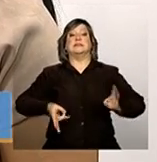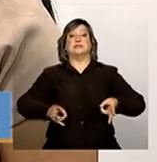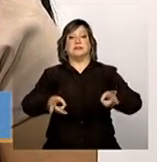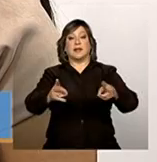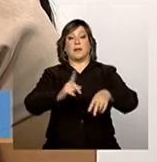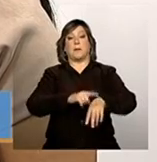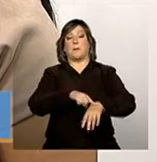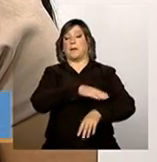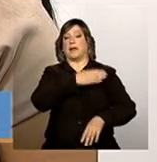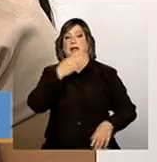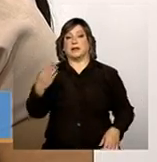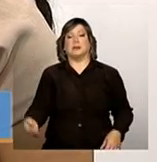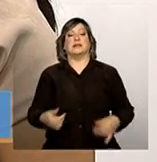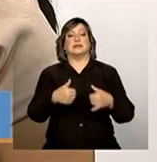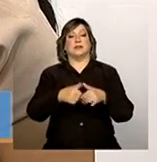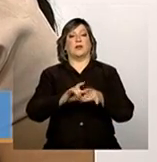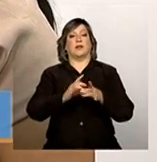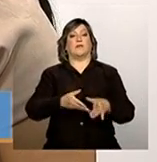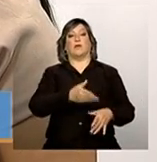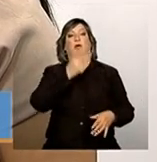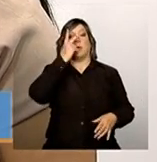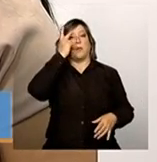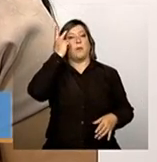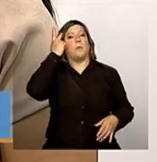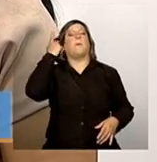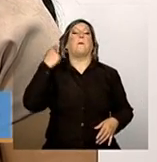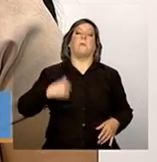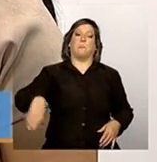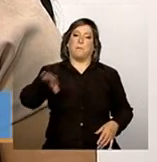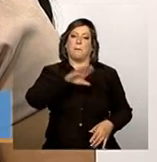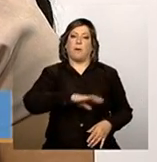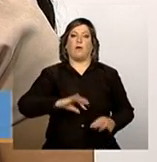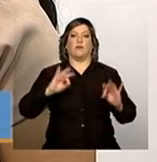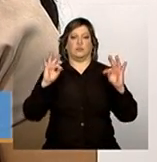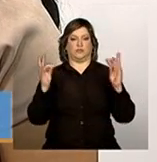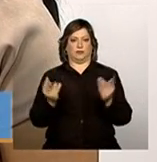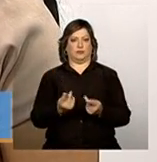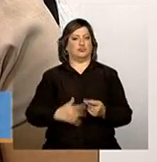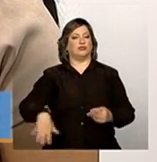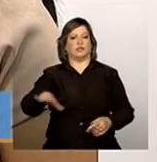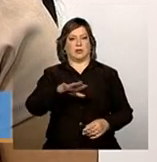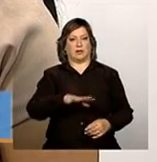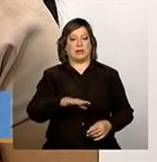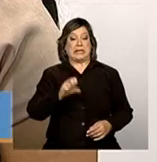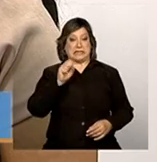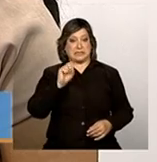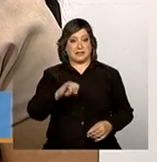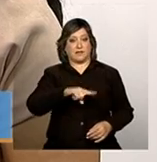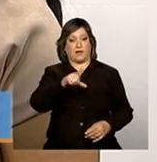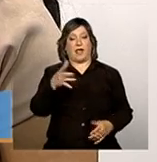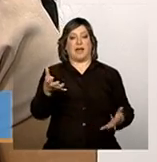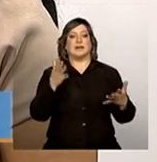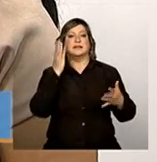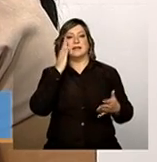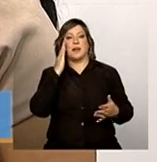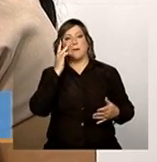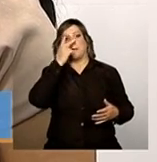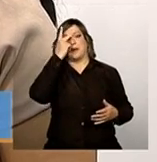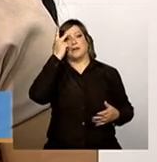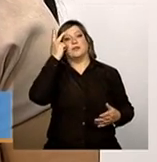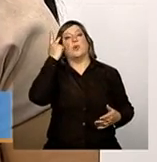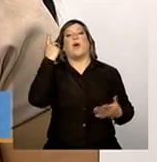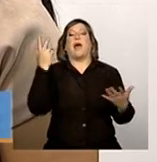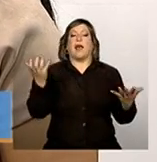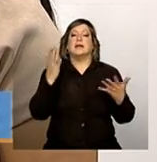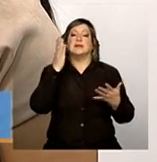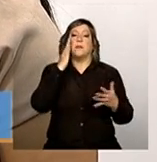posteriormente, estarão disponíveis para a população em geral. Então, se você quer saber quais as perguntas são questionadas a cada ano,